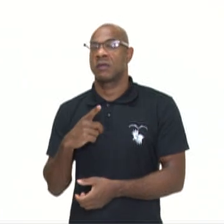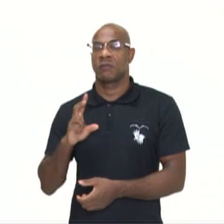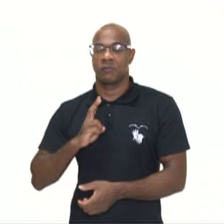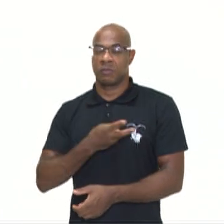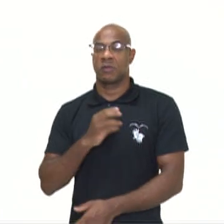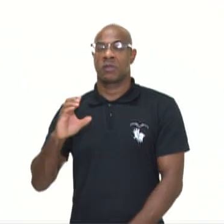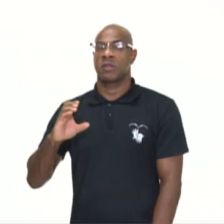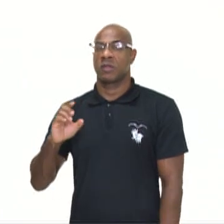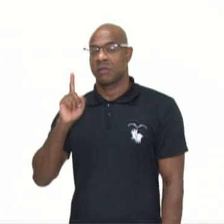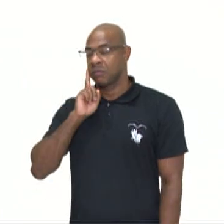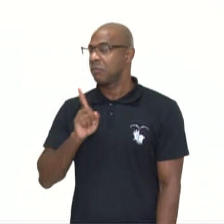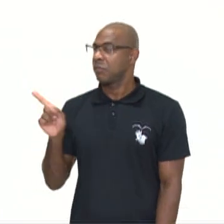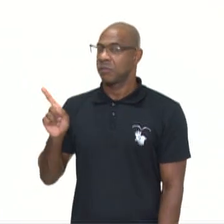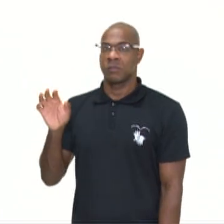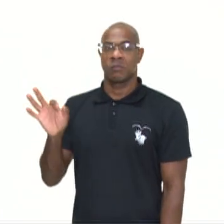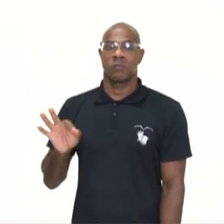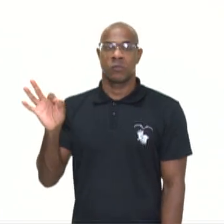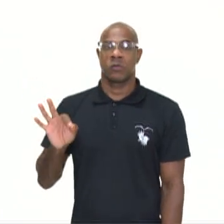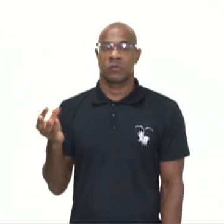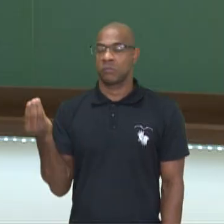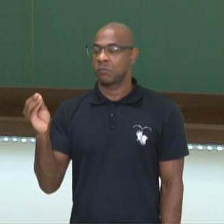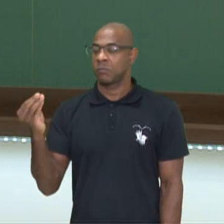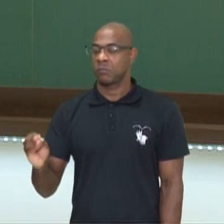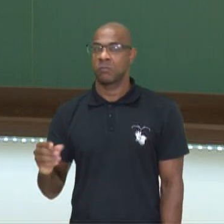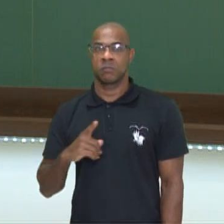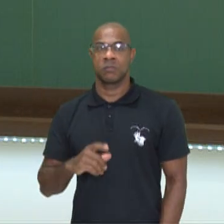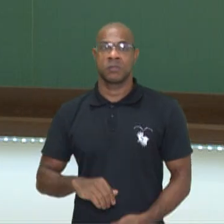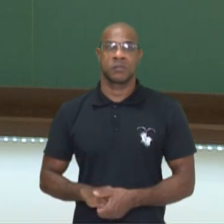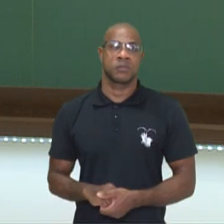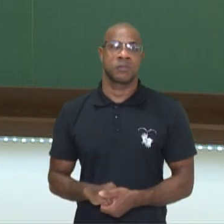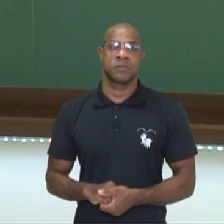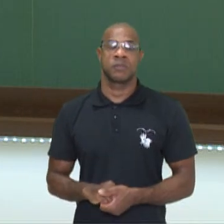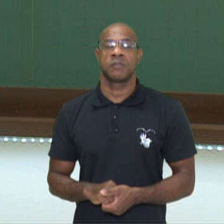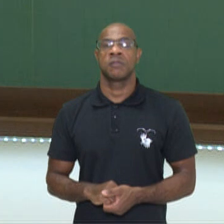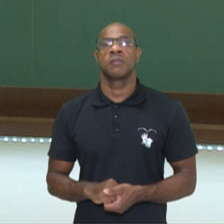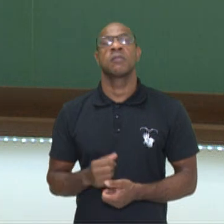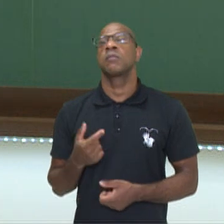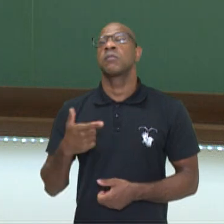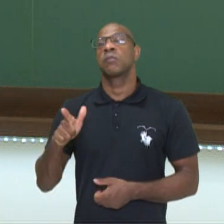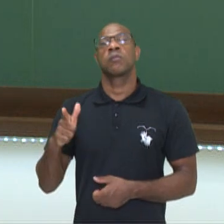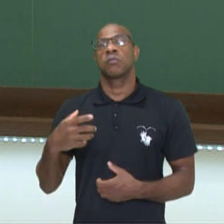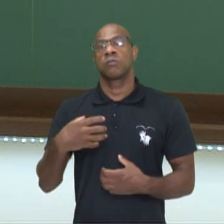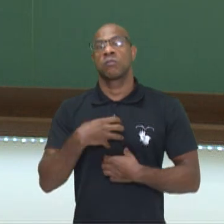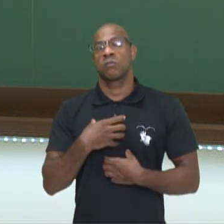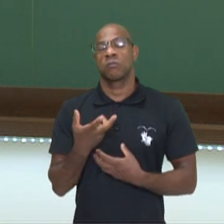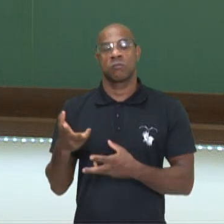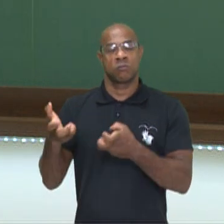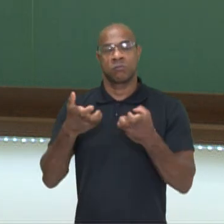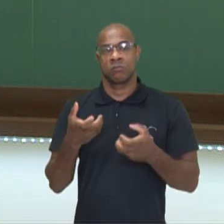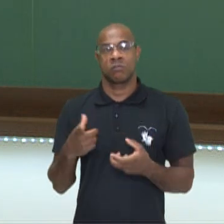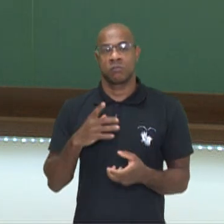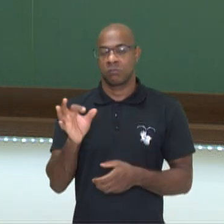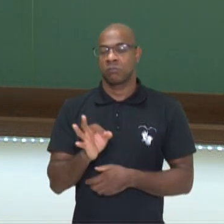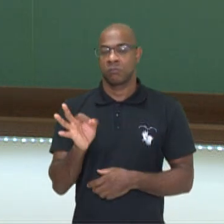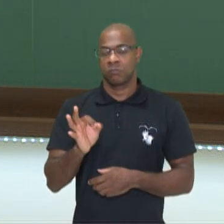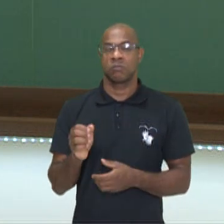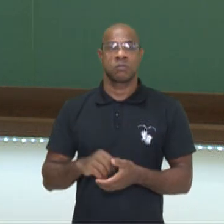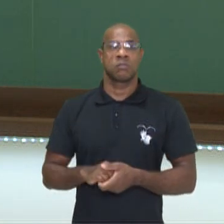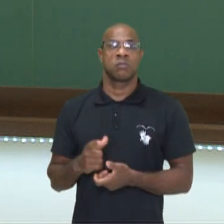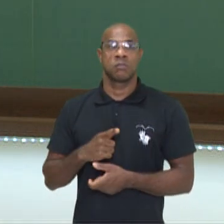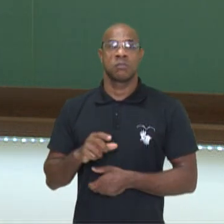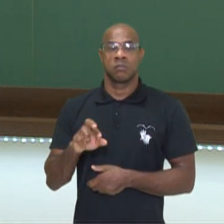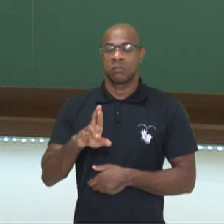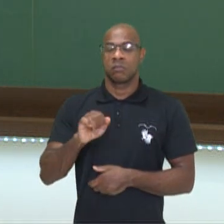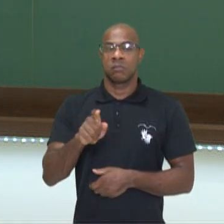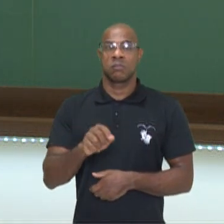porcentagem ali pra gente olhar. Beleza? Então olha lá, vamos ver outras aplicações de porcentagem. A porcentagem é uma razão